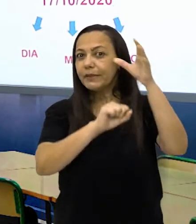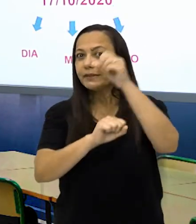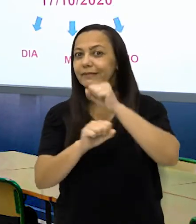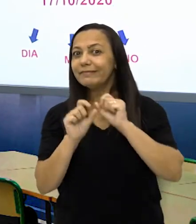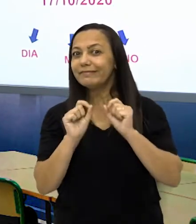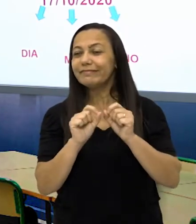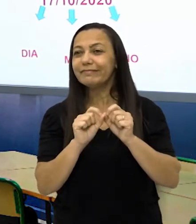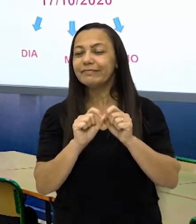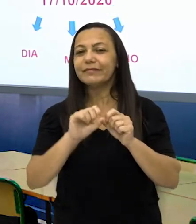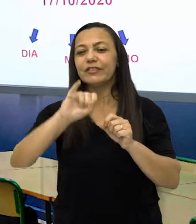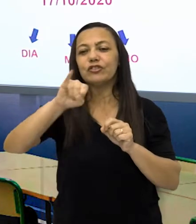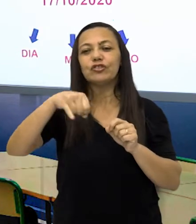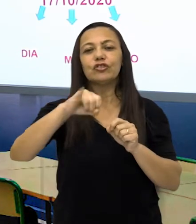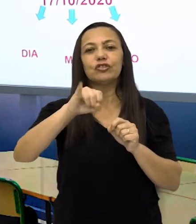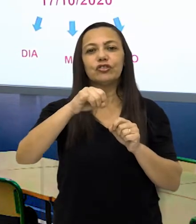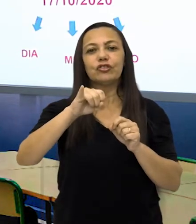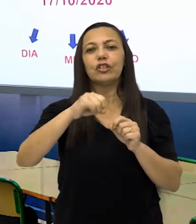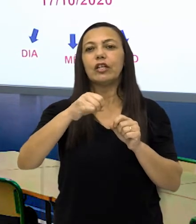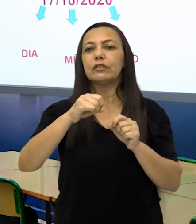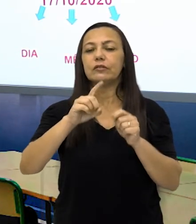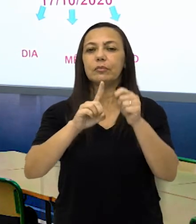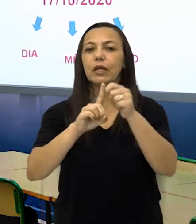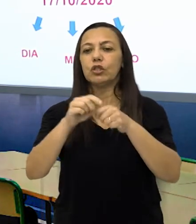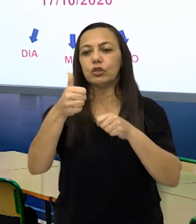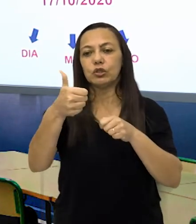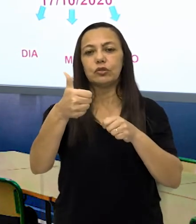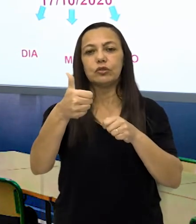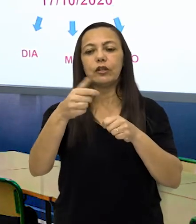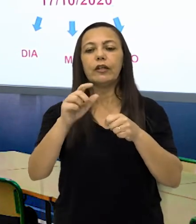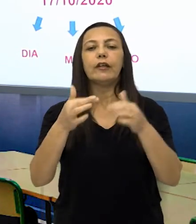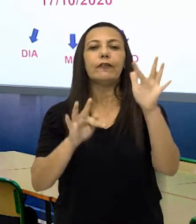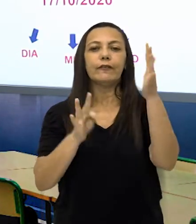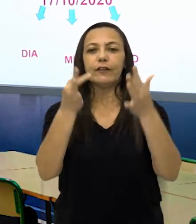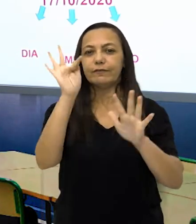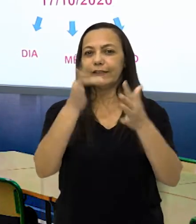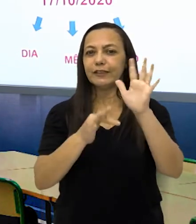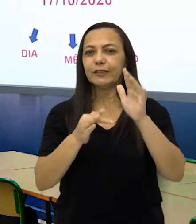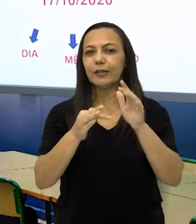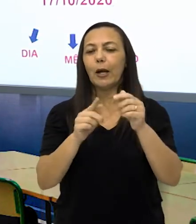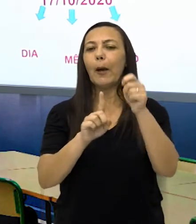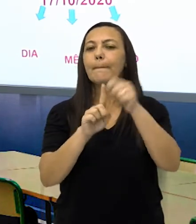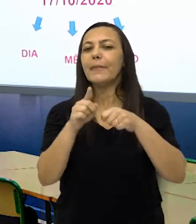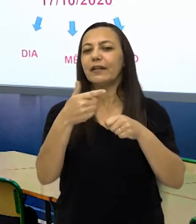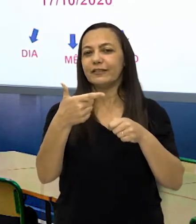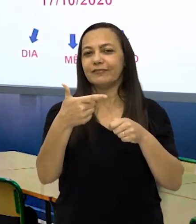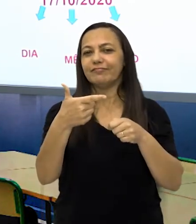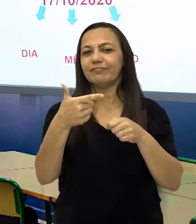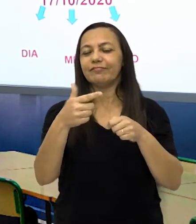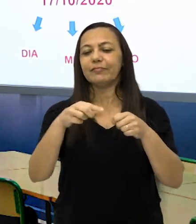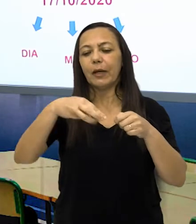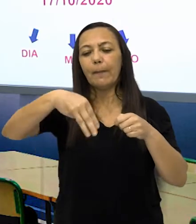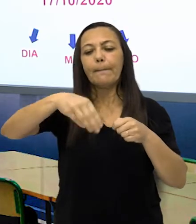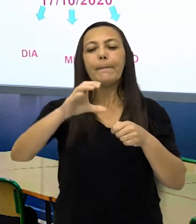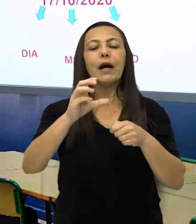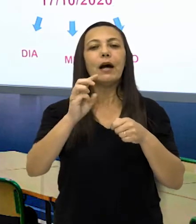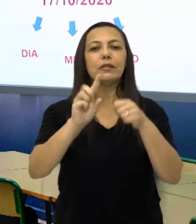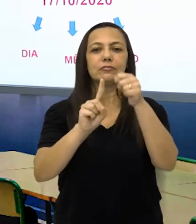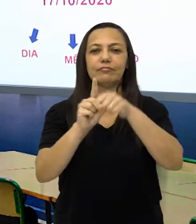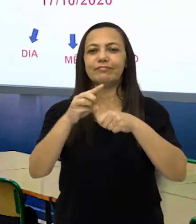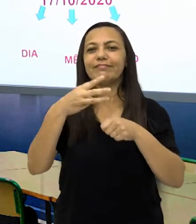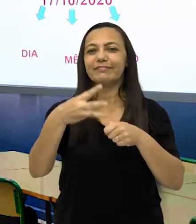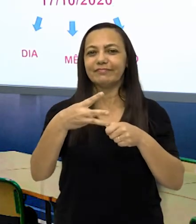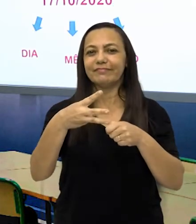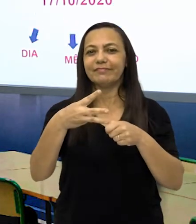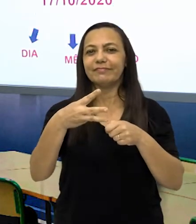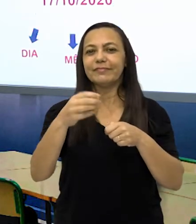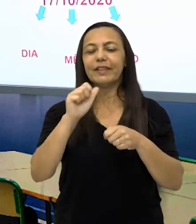Temos aqui janeiro, que é o mês 1. Fevereiro, mês 2. Março, mês 3.